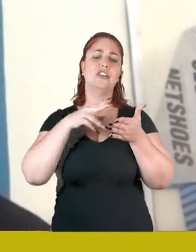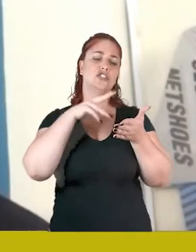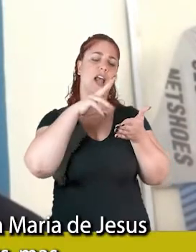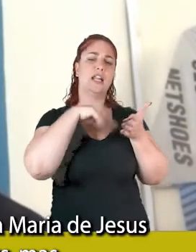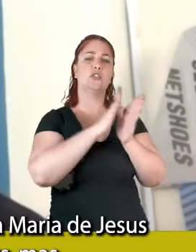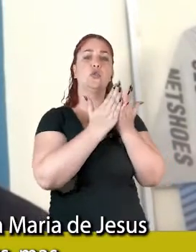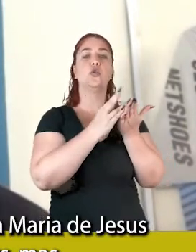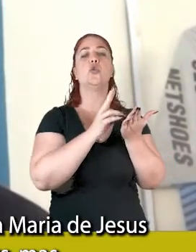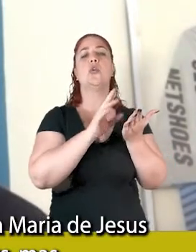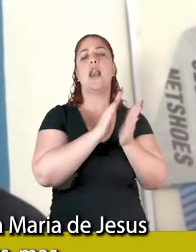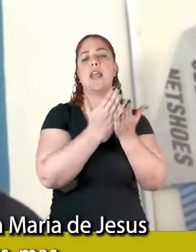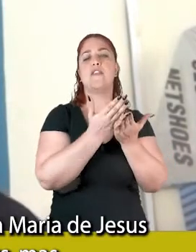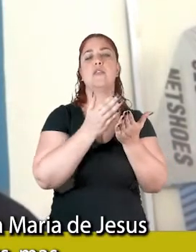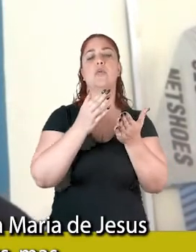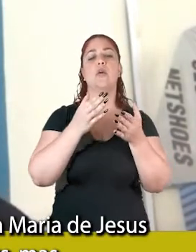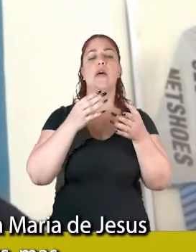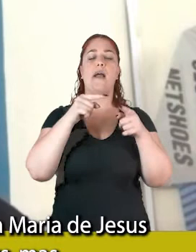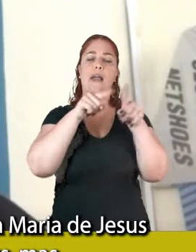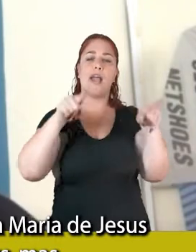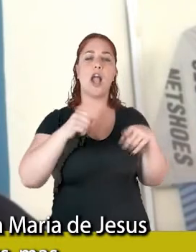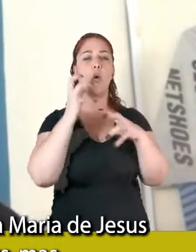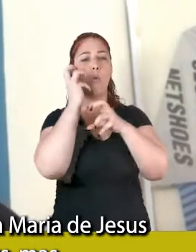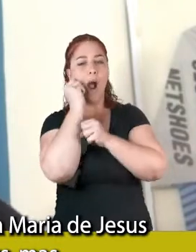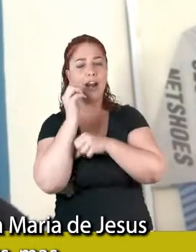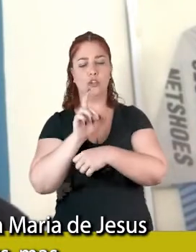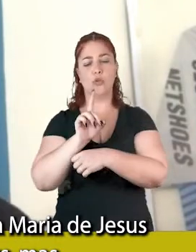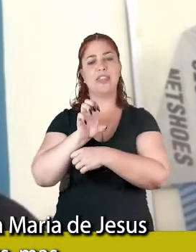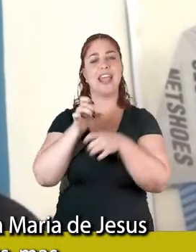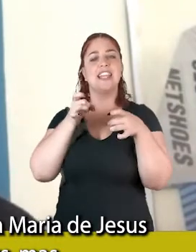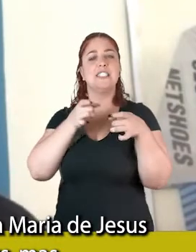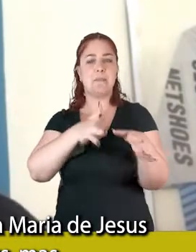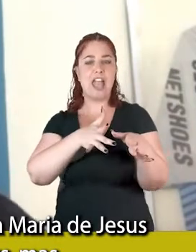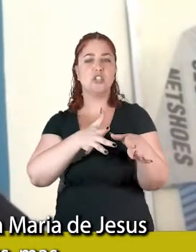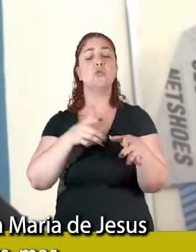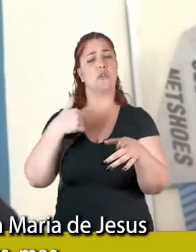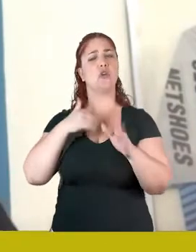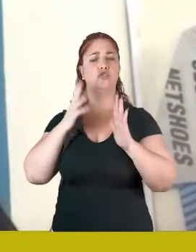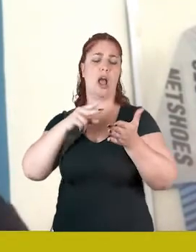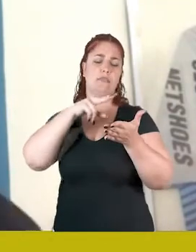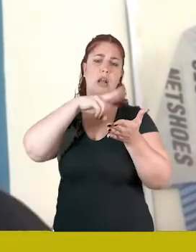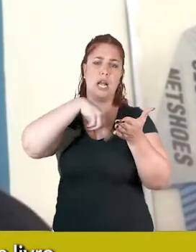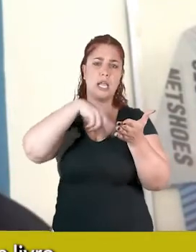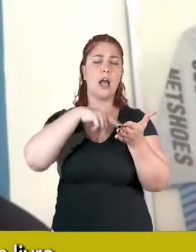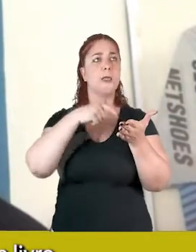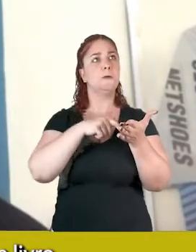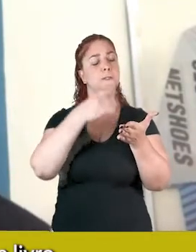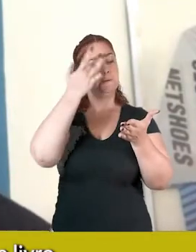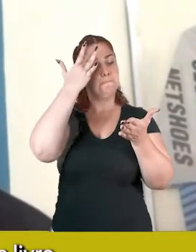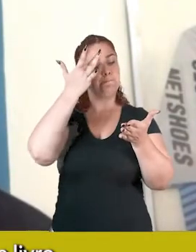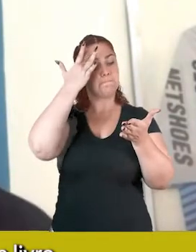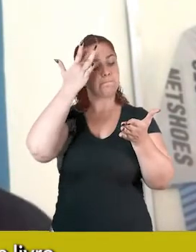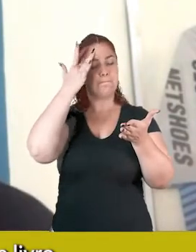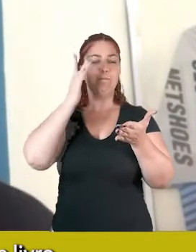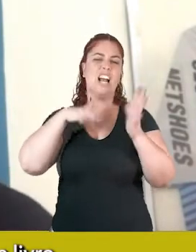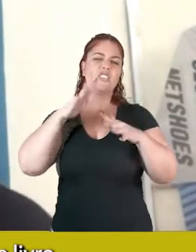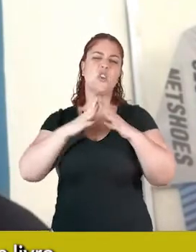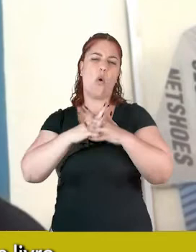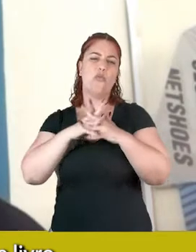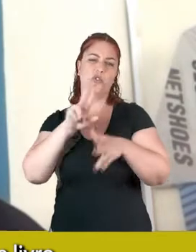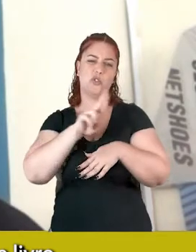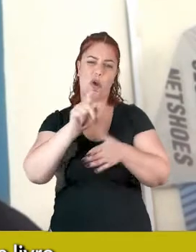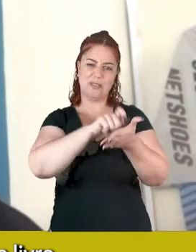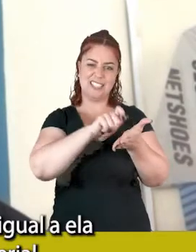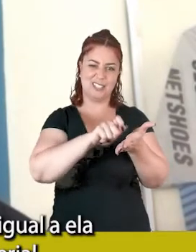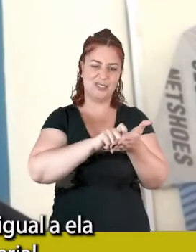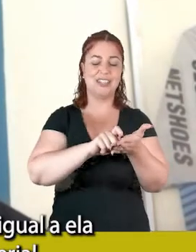despeito, eu sempre troco Carolina Maria de Jesus, Maria Carolina de Jesus, mas, eu já tinha lido esse